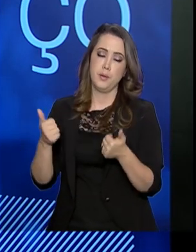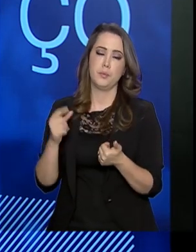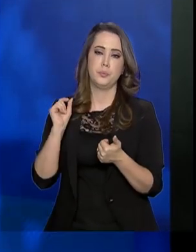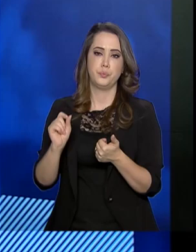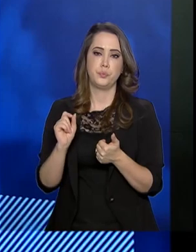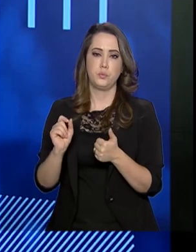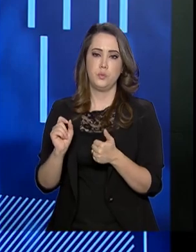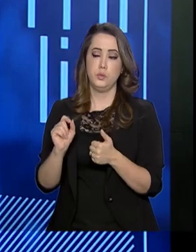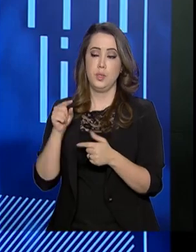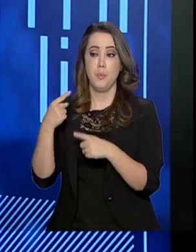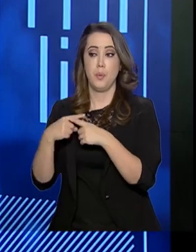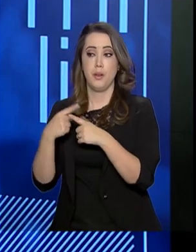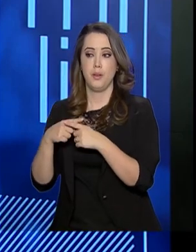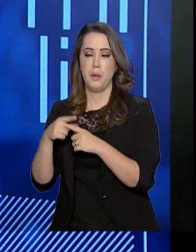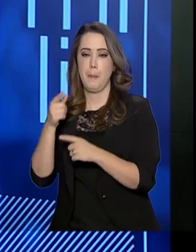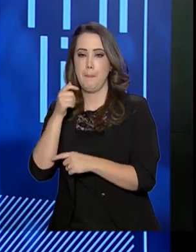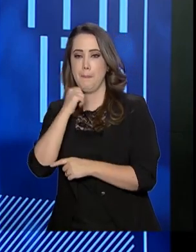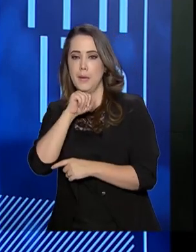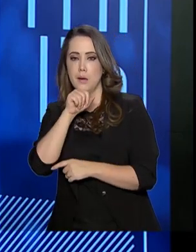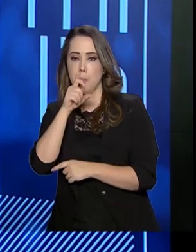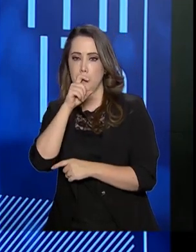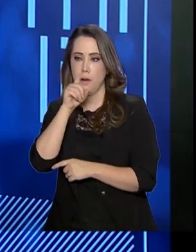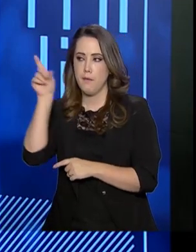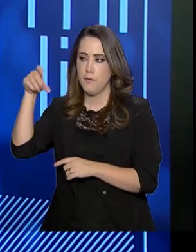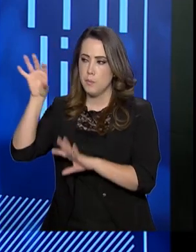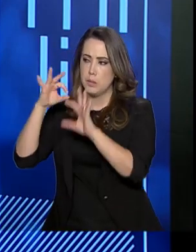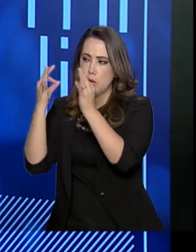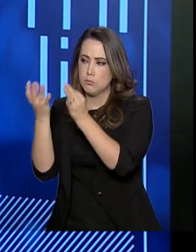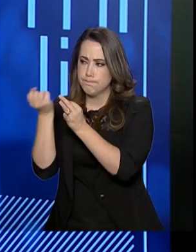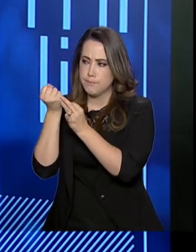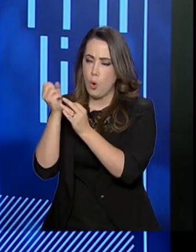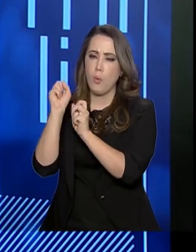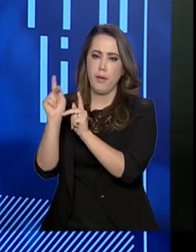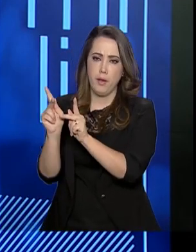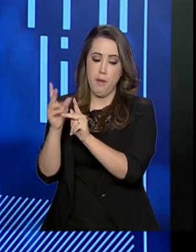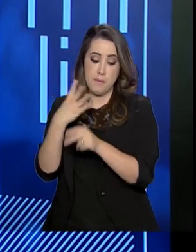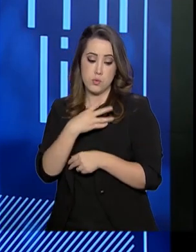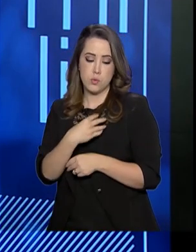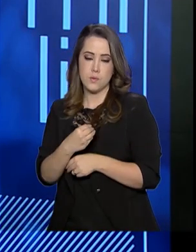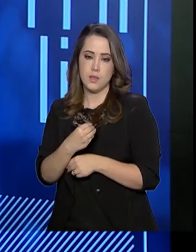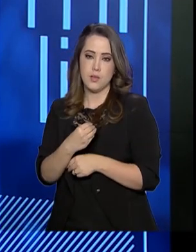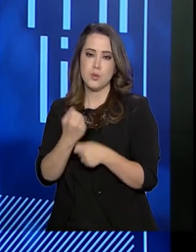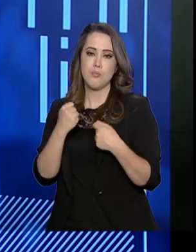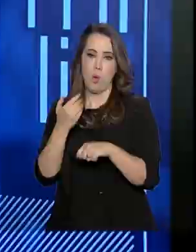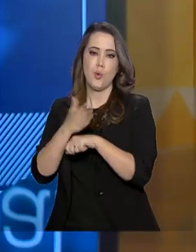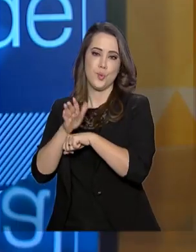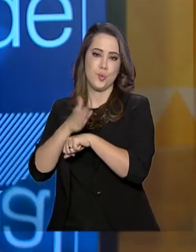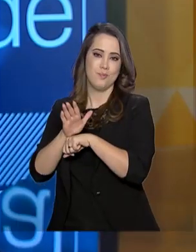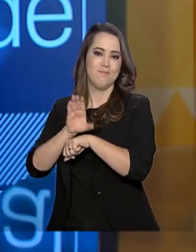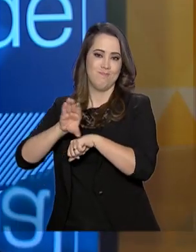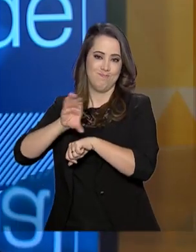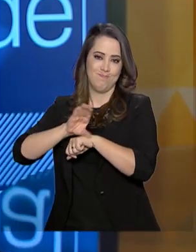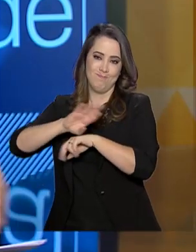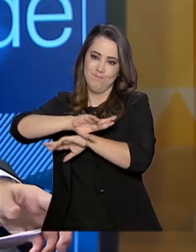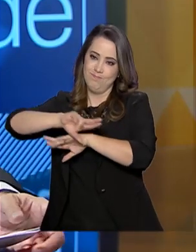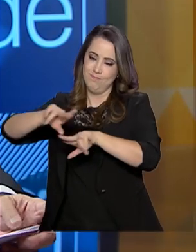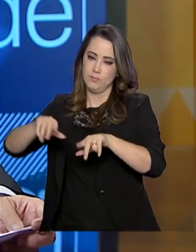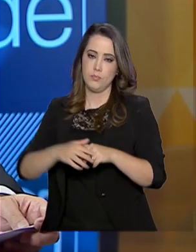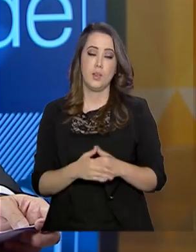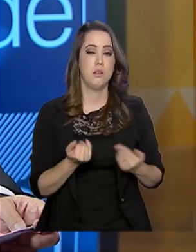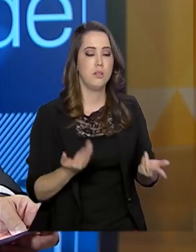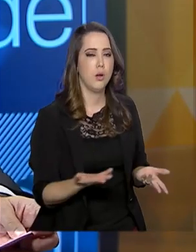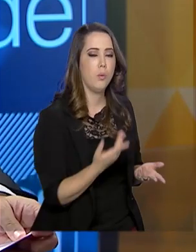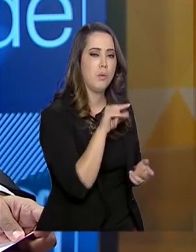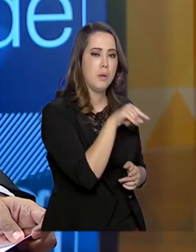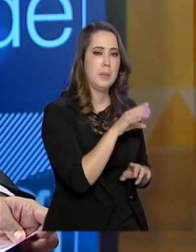dos filhos do Bolsa Família, terem a porta de saída ali estabelecida. Isso para nós é muito importante. Agora, para as famílias que fazem parte do Bolsa